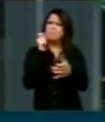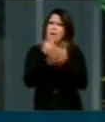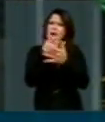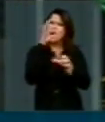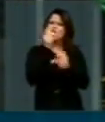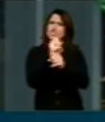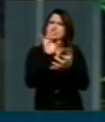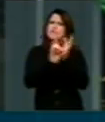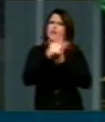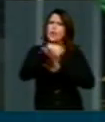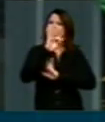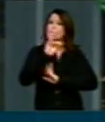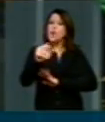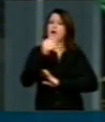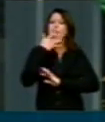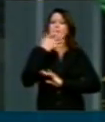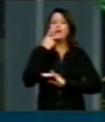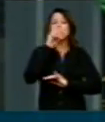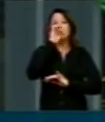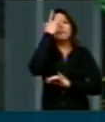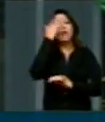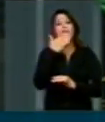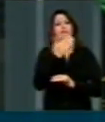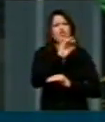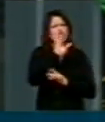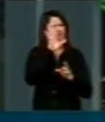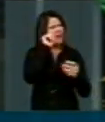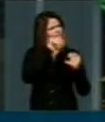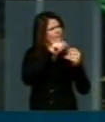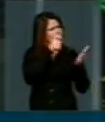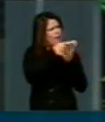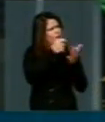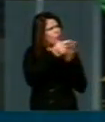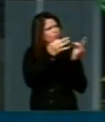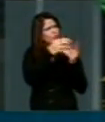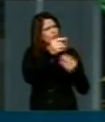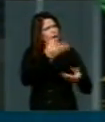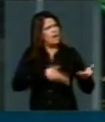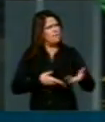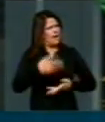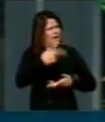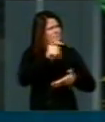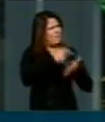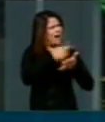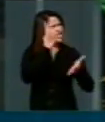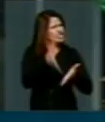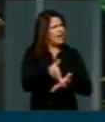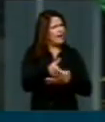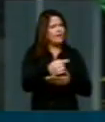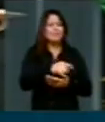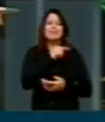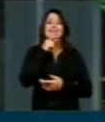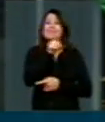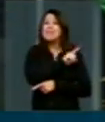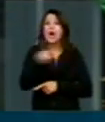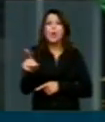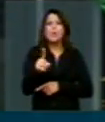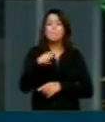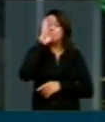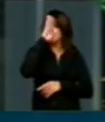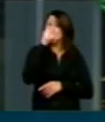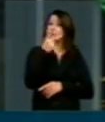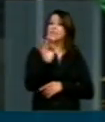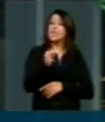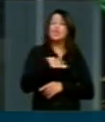Quero saber se esse que votaram favorável, se já vem pagando esses encargos trabalhistas para as empregadas domésticas em casa. Não vem. E principalmente do PT.